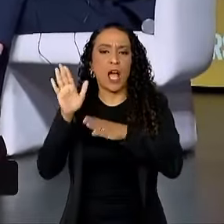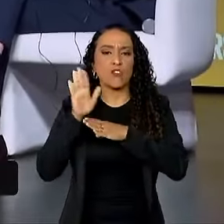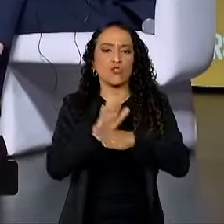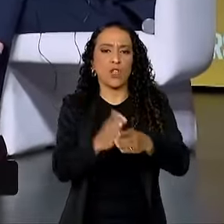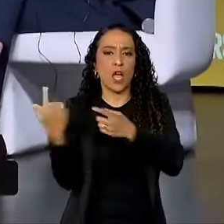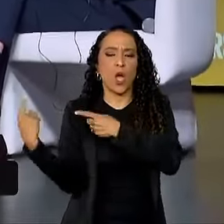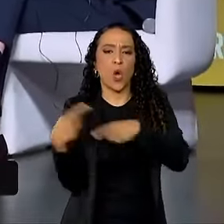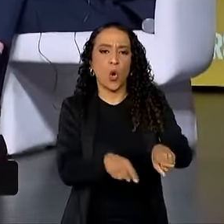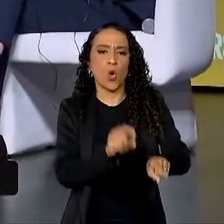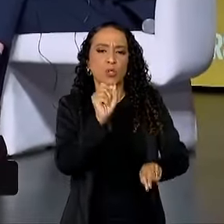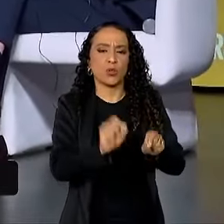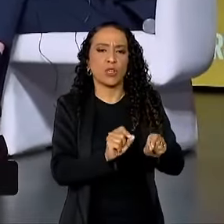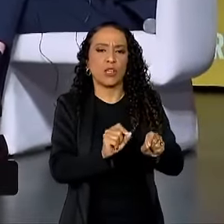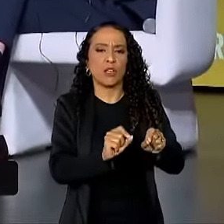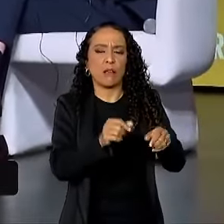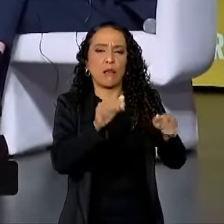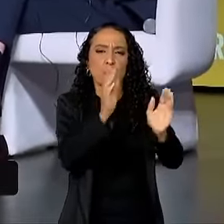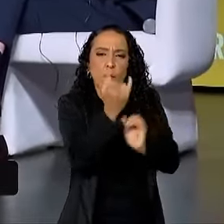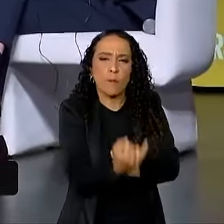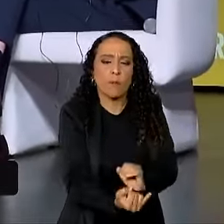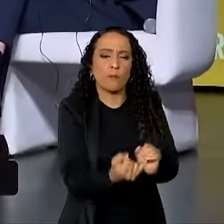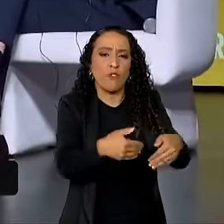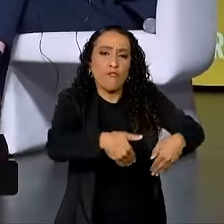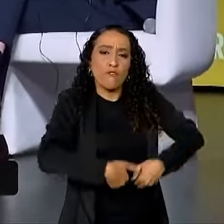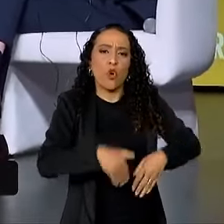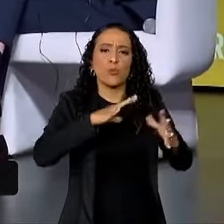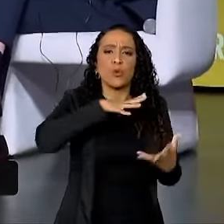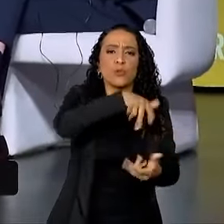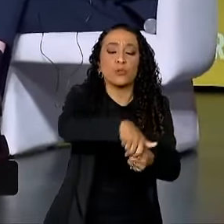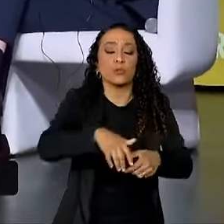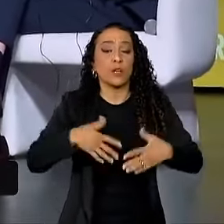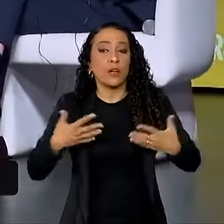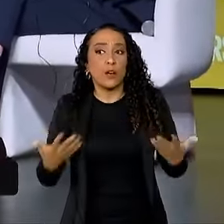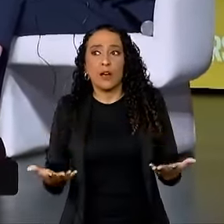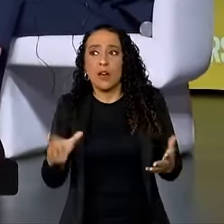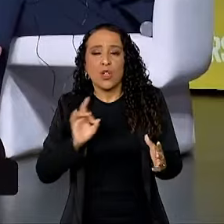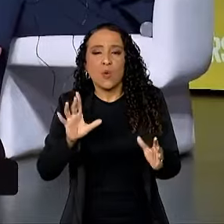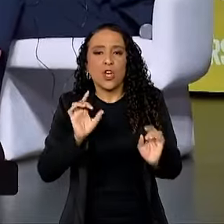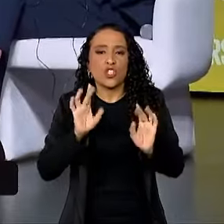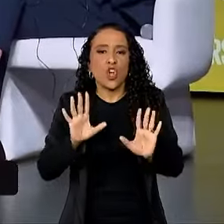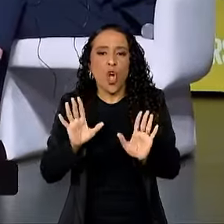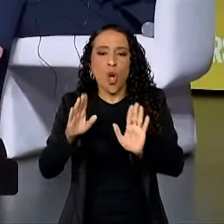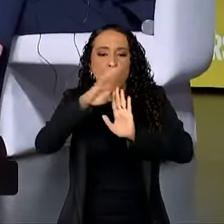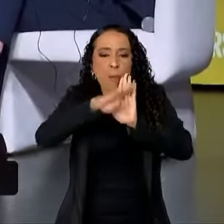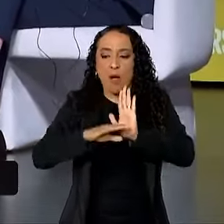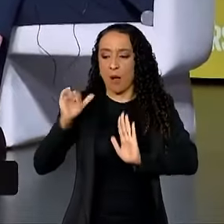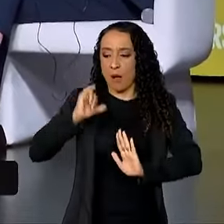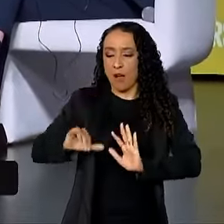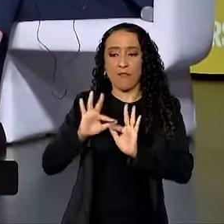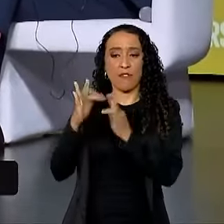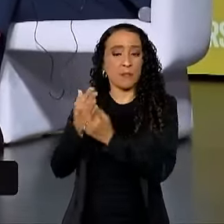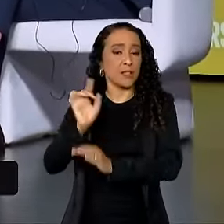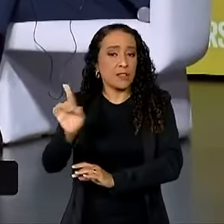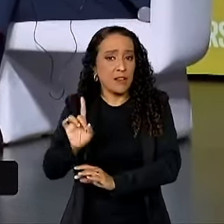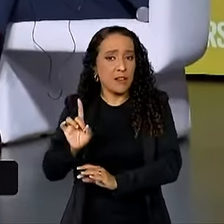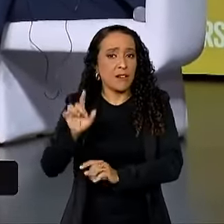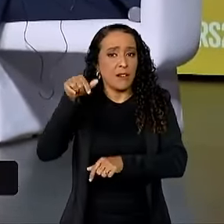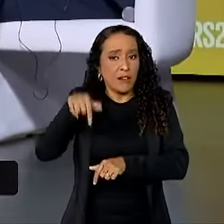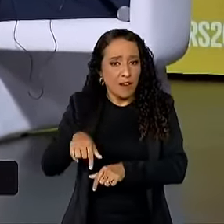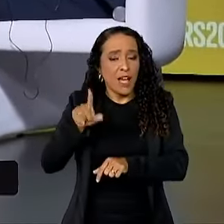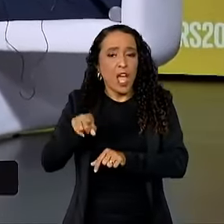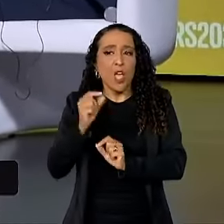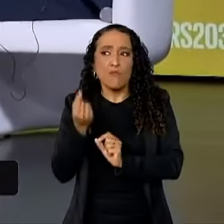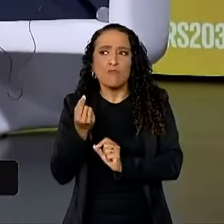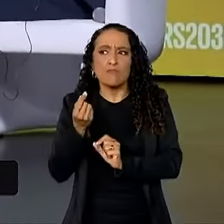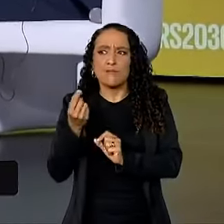contra a subnutrição e o fome no mundo? Olha, não é apenas o Bolsa Família. O Bolsa Família é